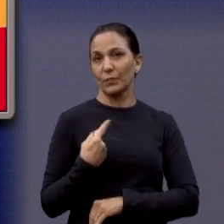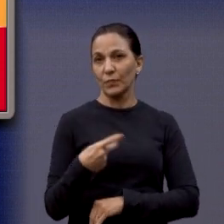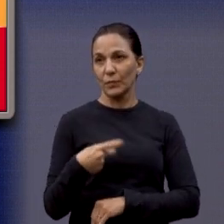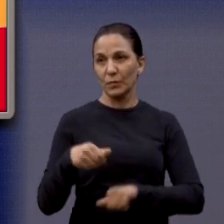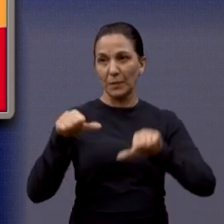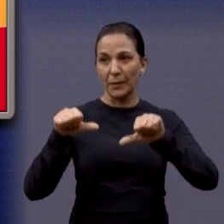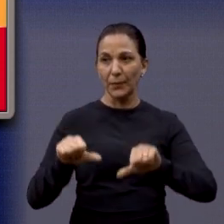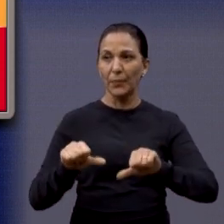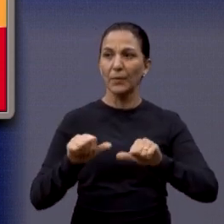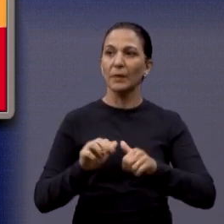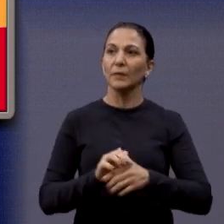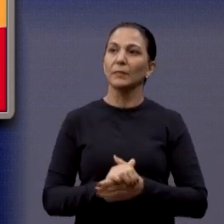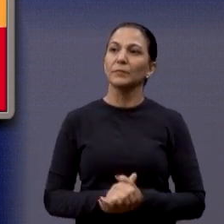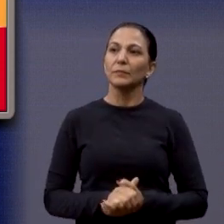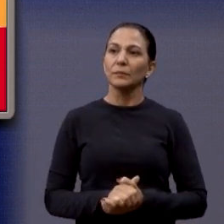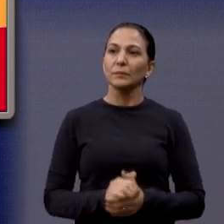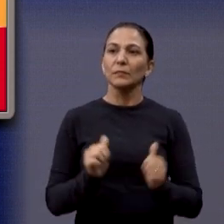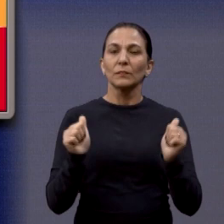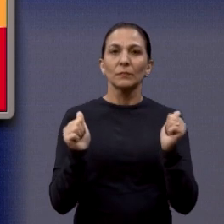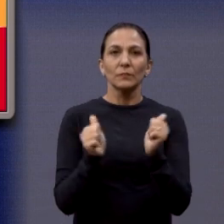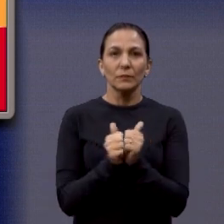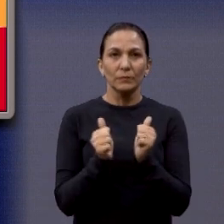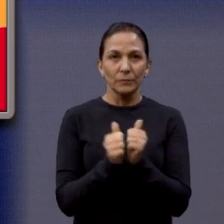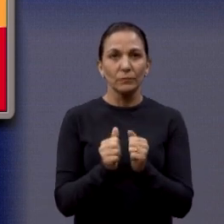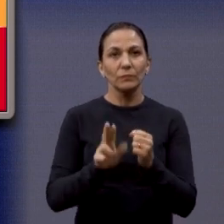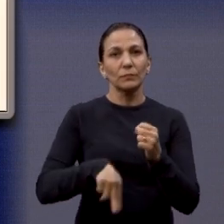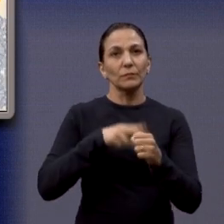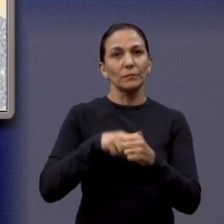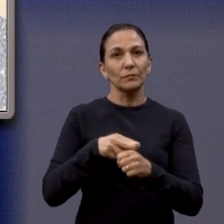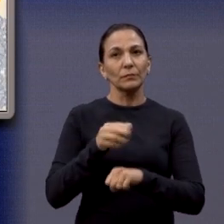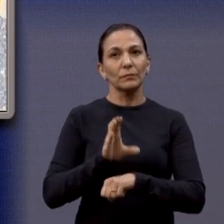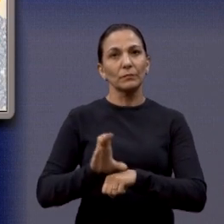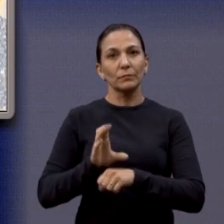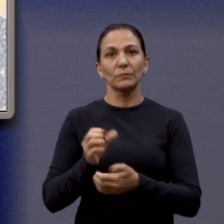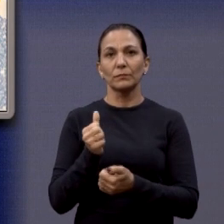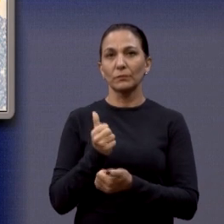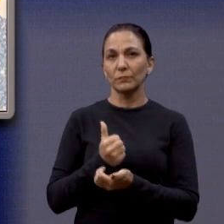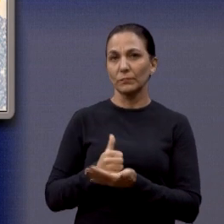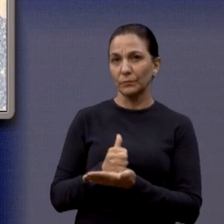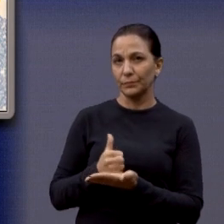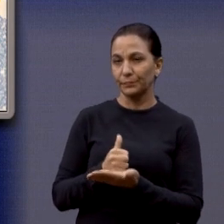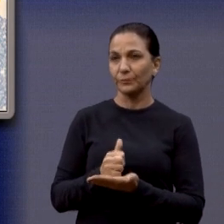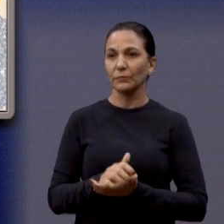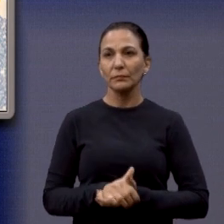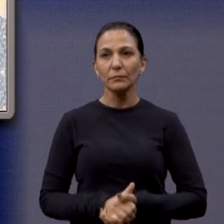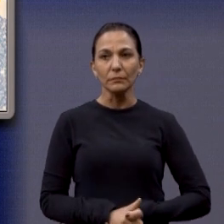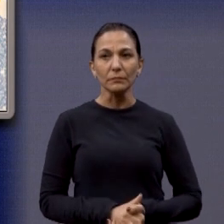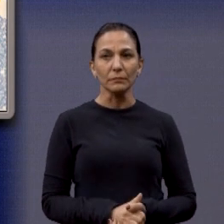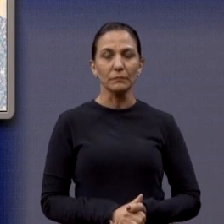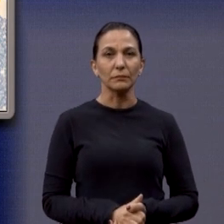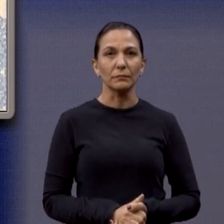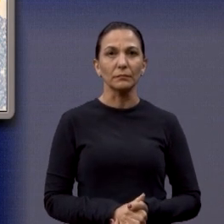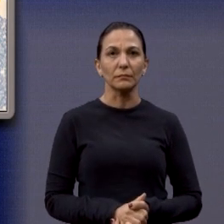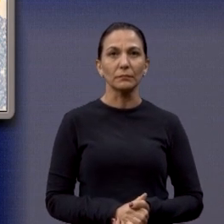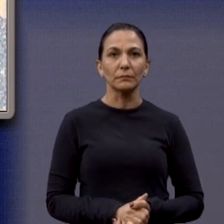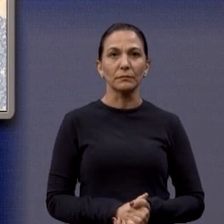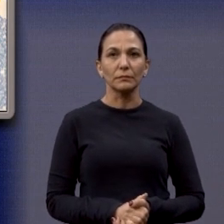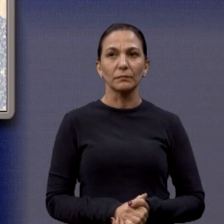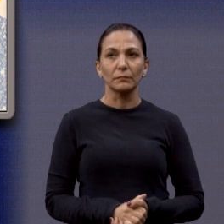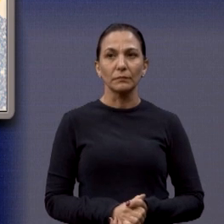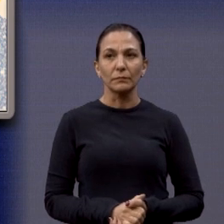Educação, junto, repito, com a farmácia da Unesp. Pode passar? A gente fez, nesses últimos dias,